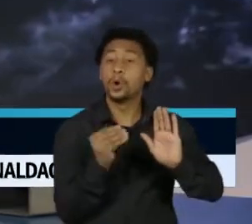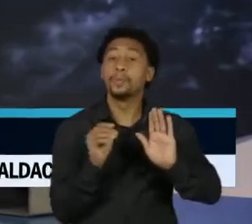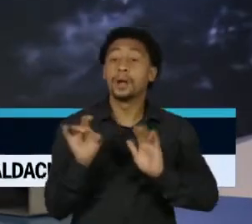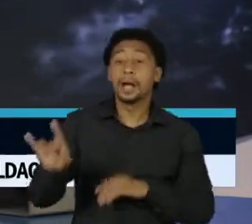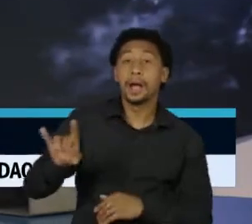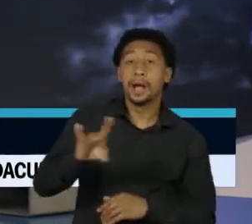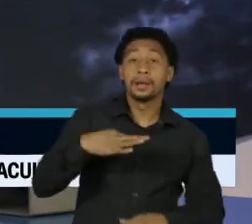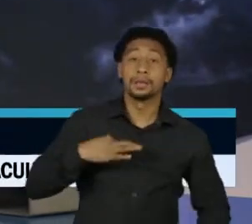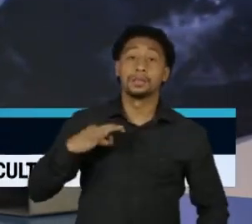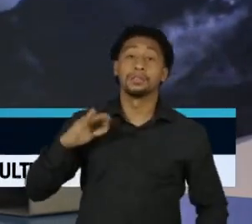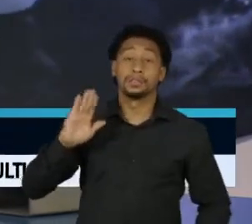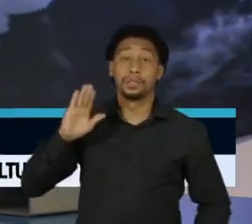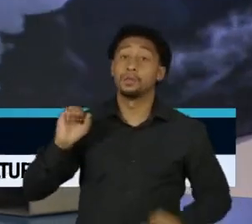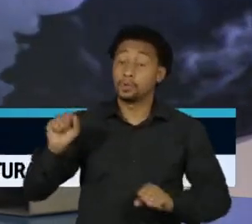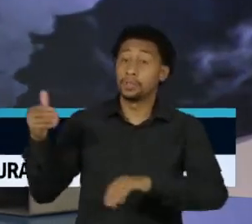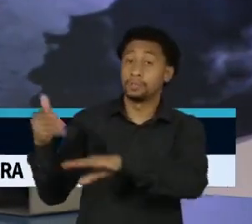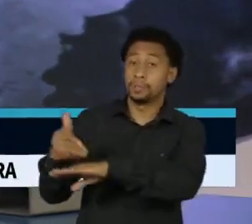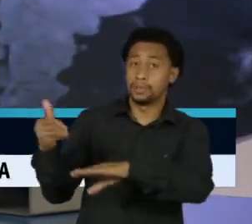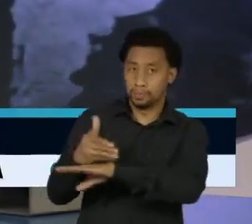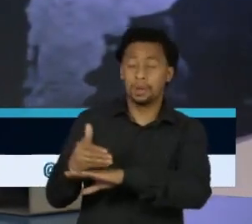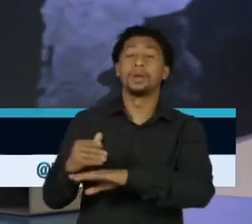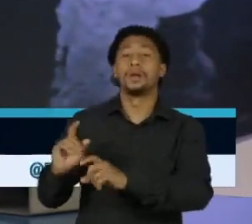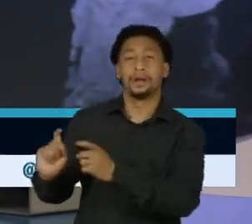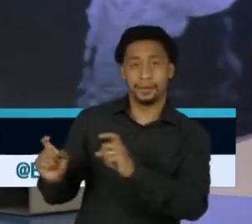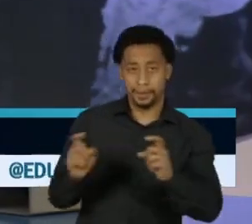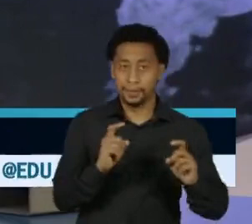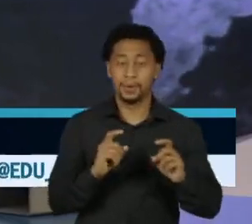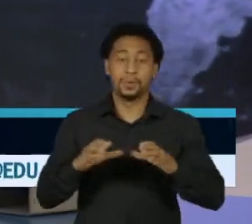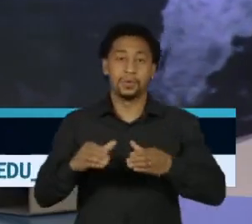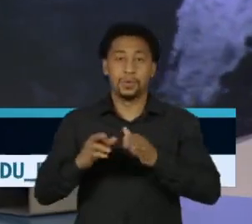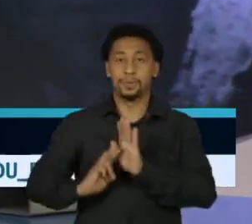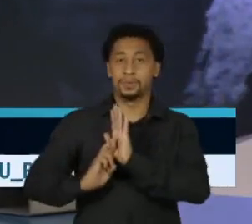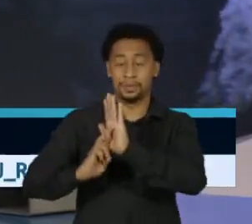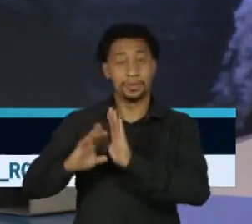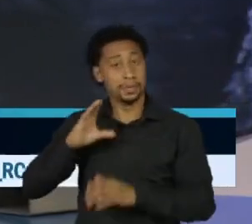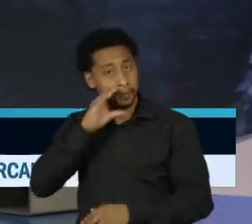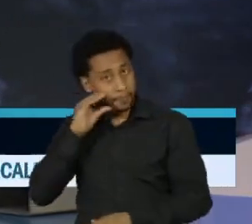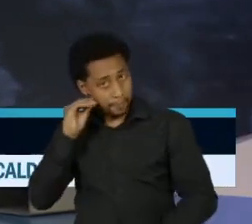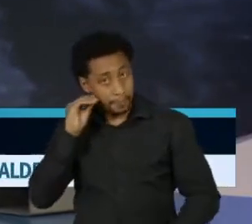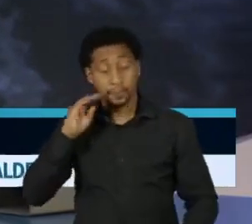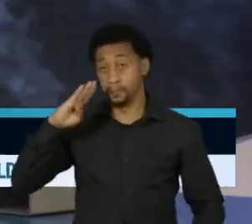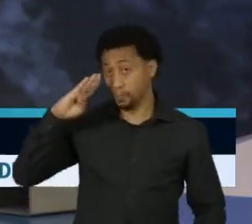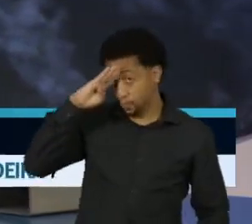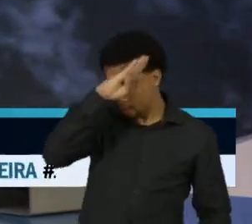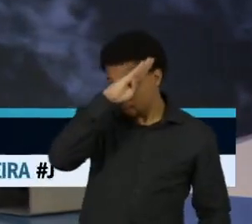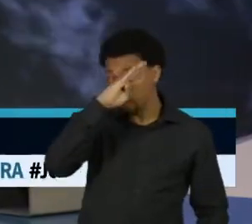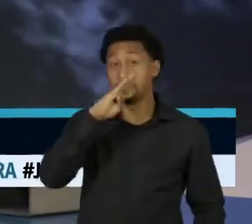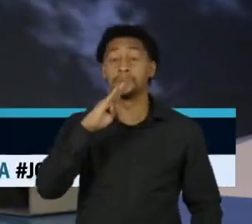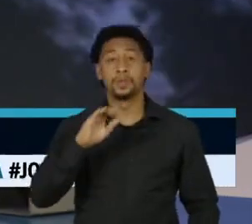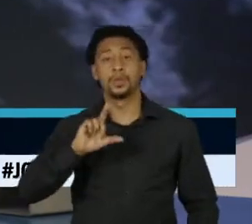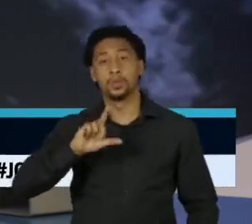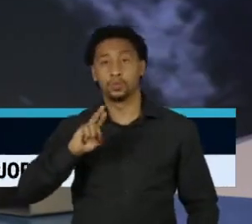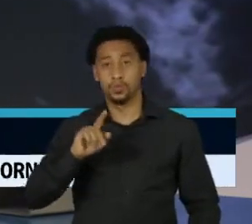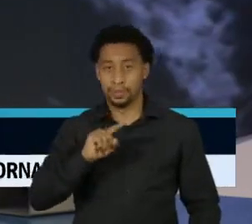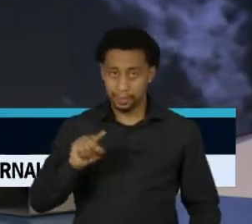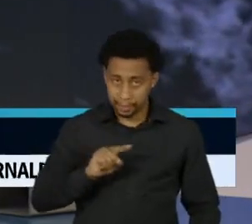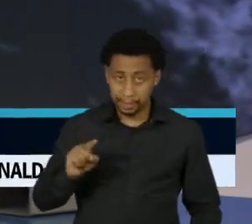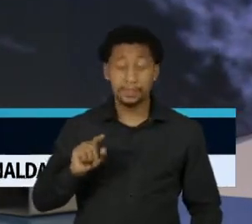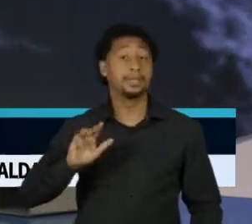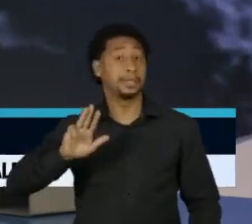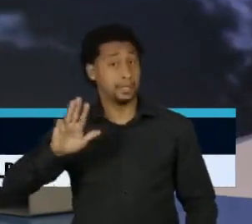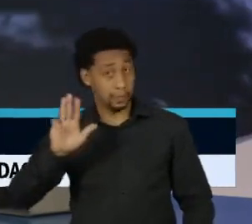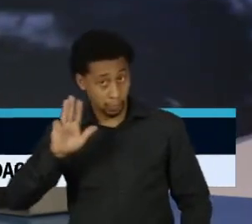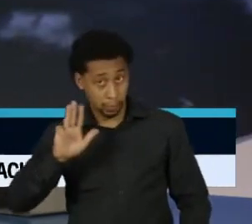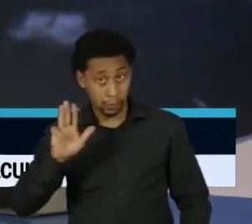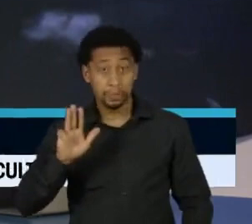blocos do programa. Participaram da reunião representantes dos candidatos Ciro Gomes, Jair Bolsonaro, Luiz Felipe Dávila, Luiz Inácio